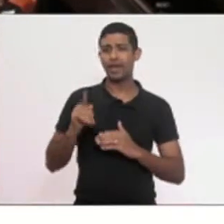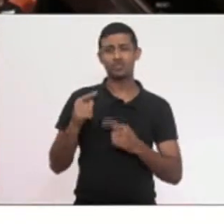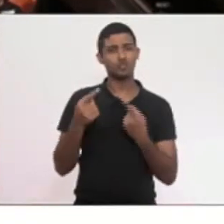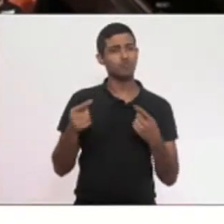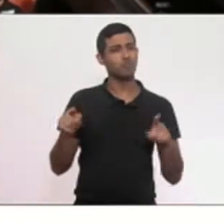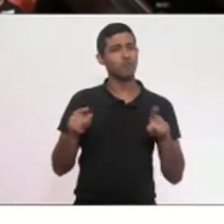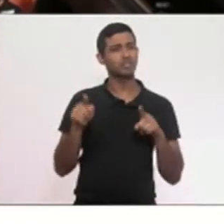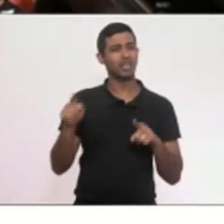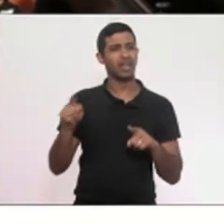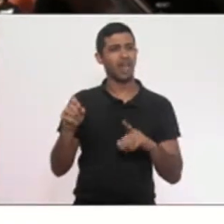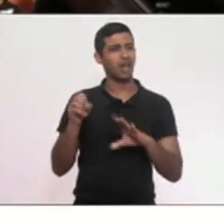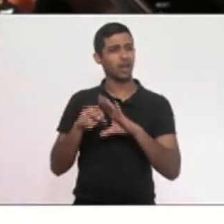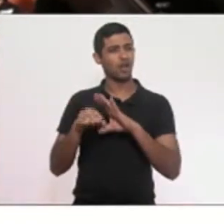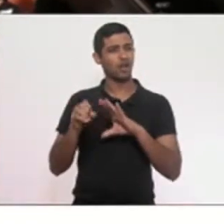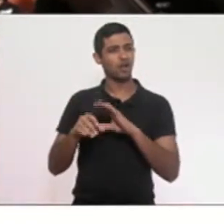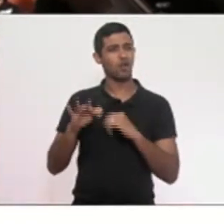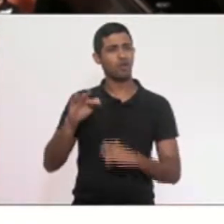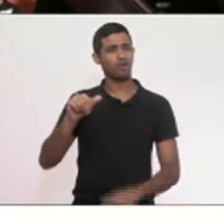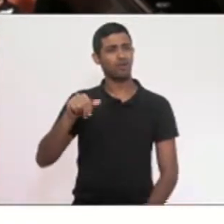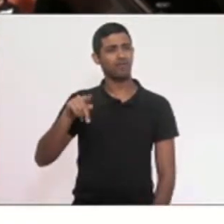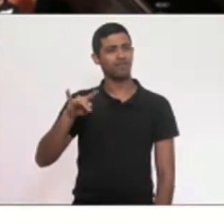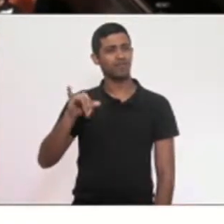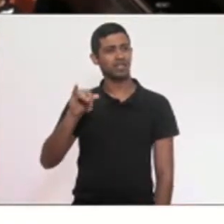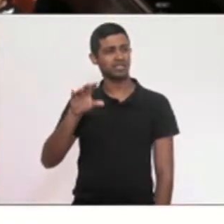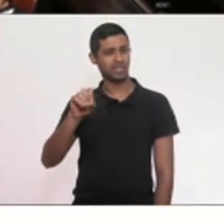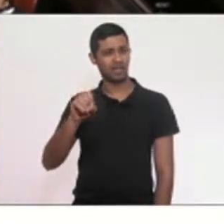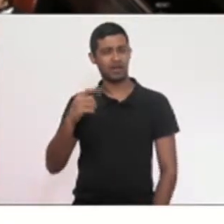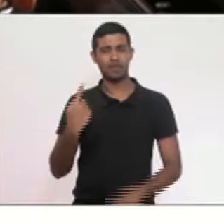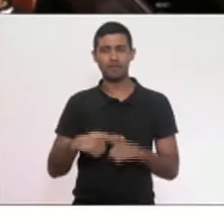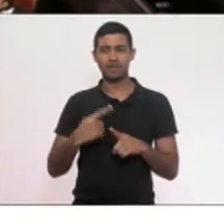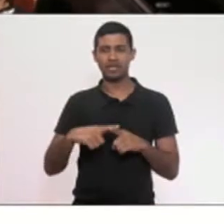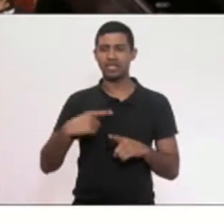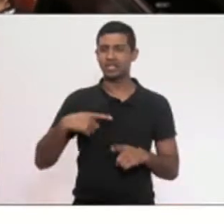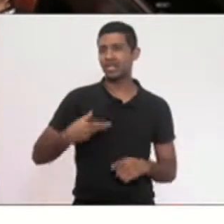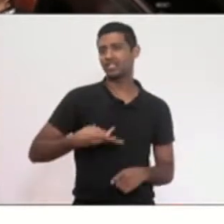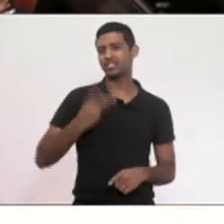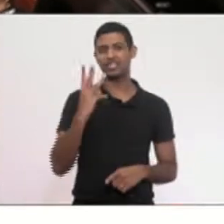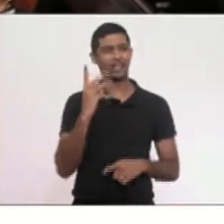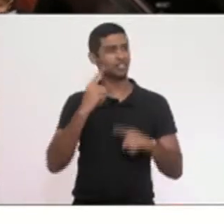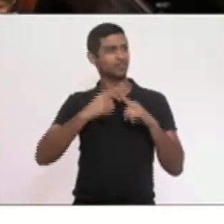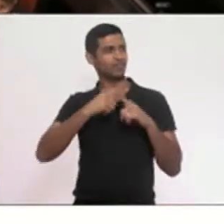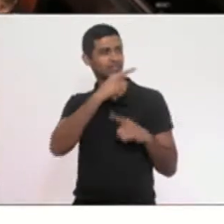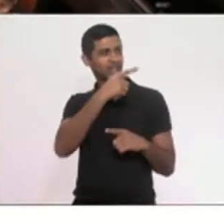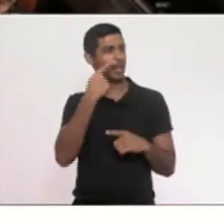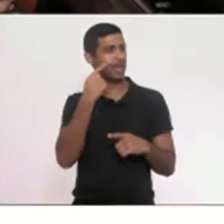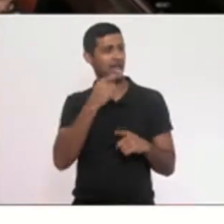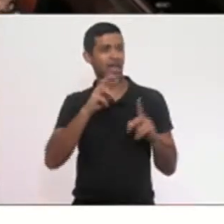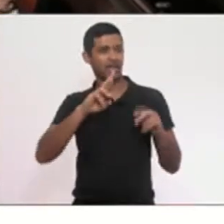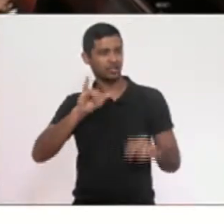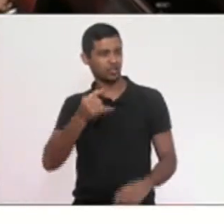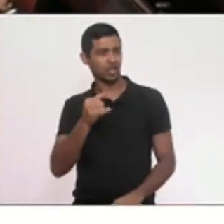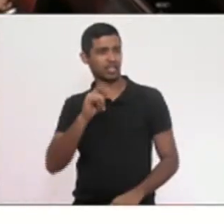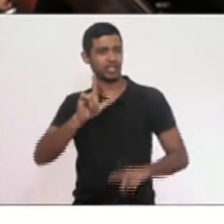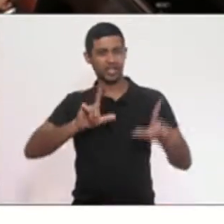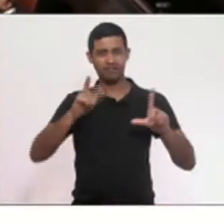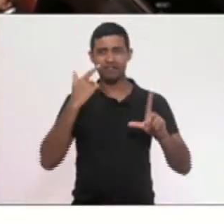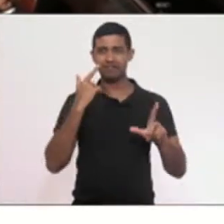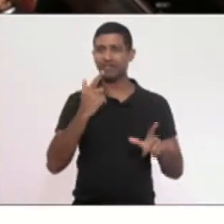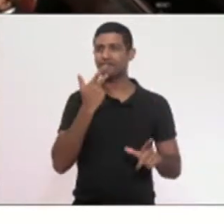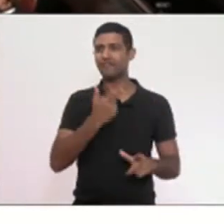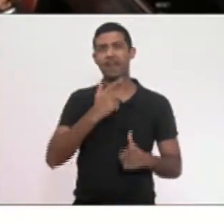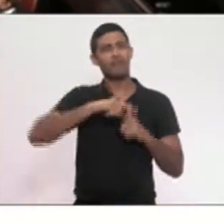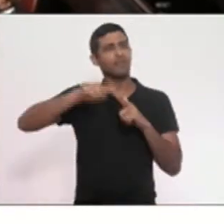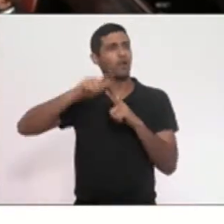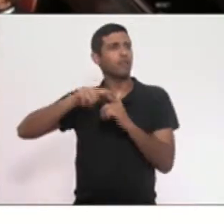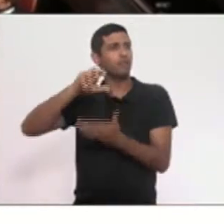porque ela aparece três vezes, no mesmo dia, no RJTV, falando sobre problemas da saúde na prefeitura do Rio. Então, a gente tem